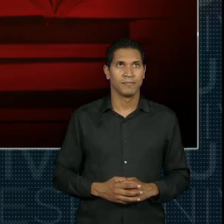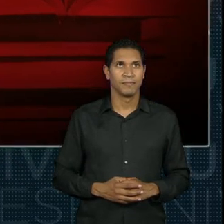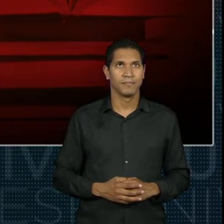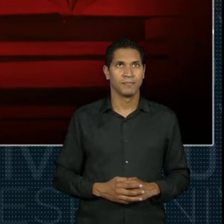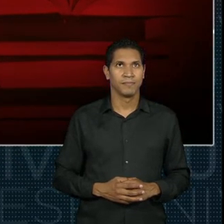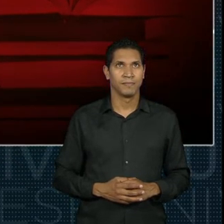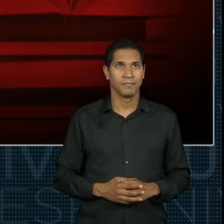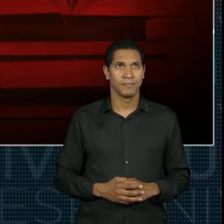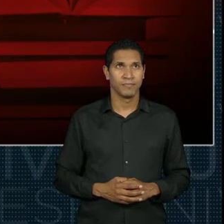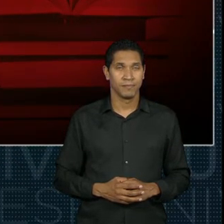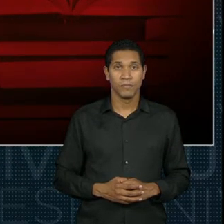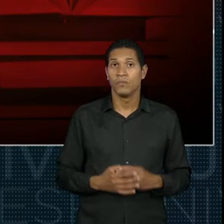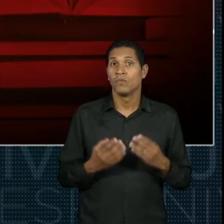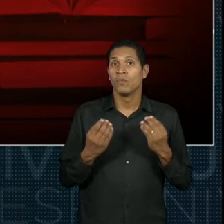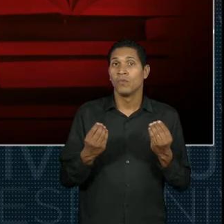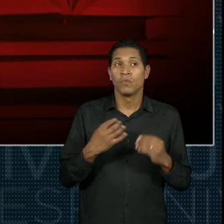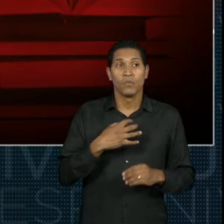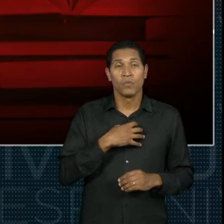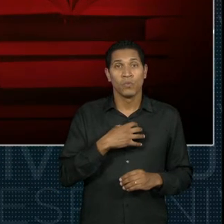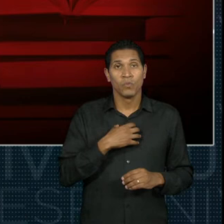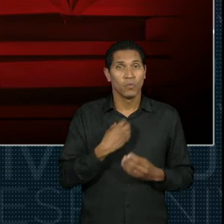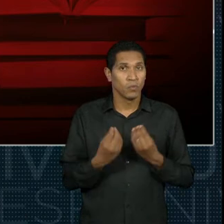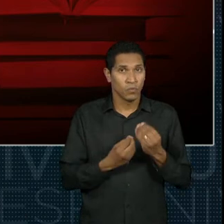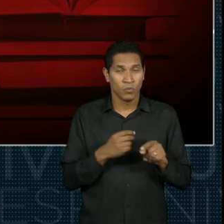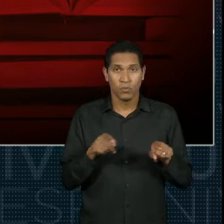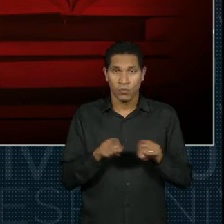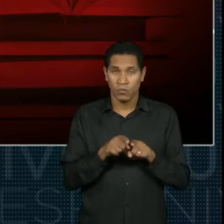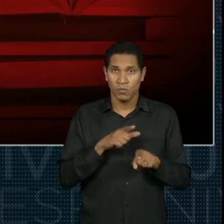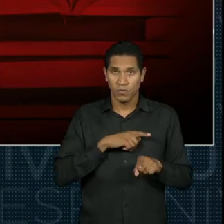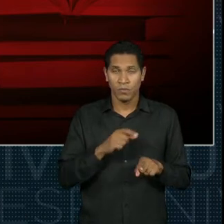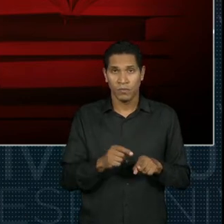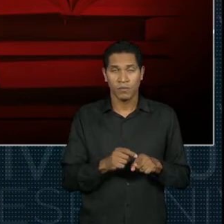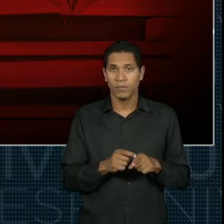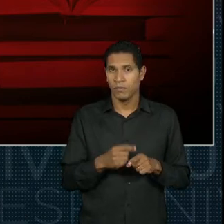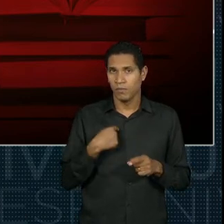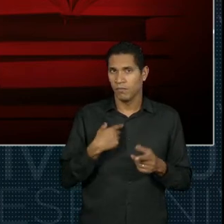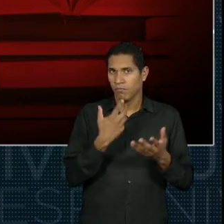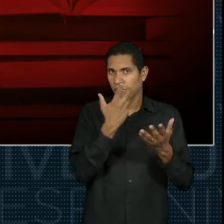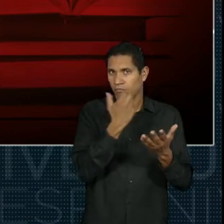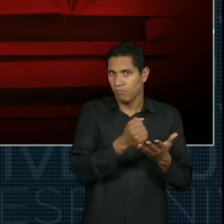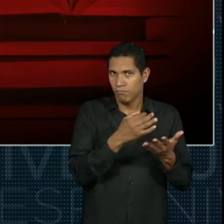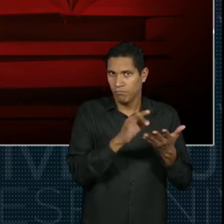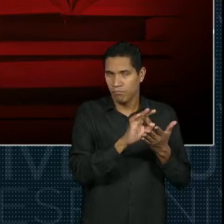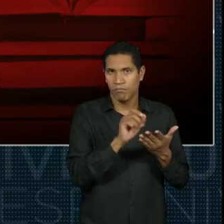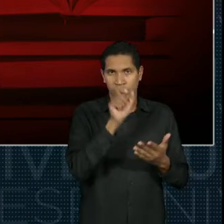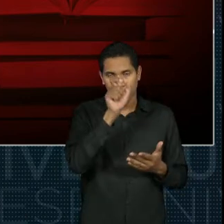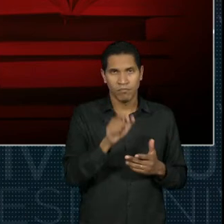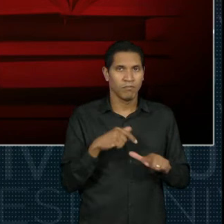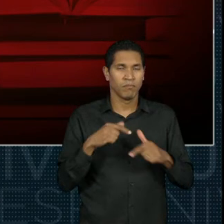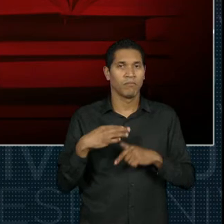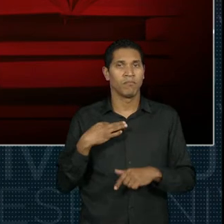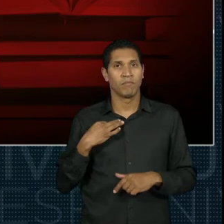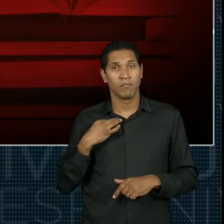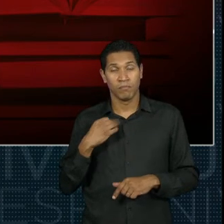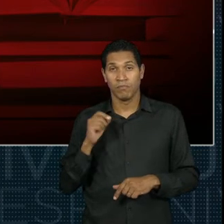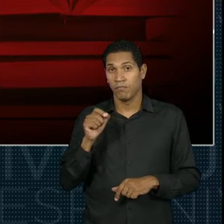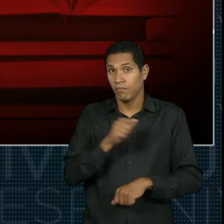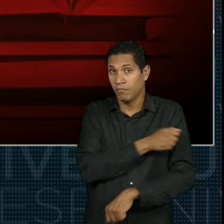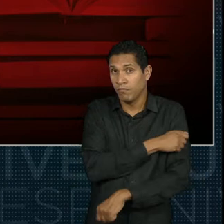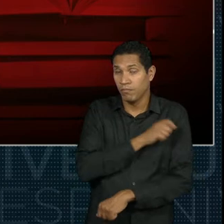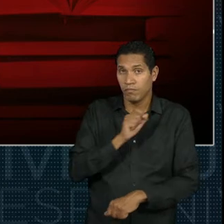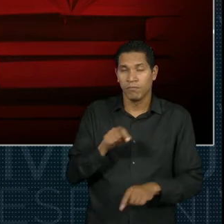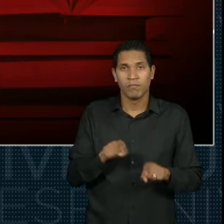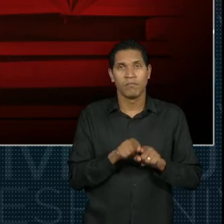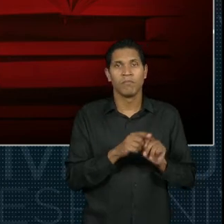E como é que o fluxo de validação do trabalho voluntário do ponto de vista do aluno? O aluno vai reunir todas as